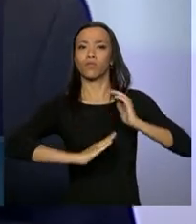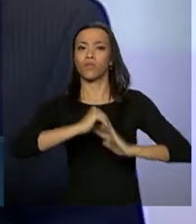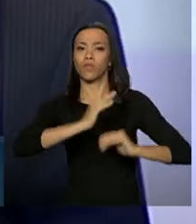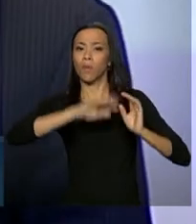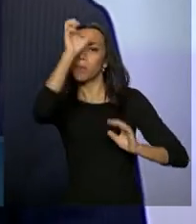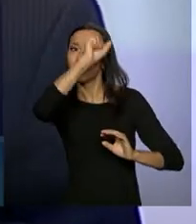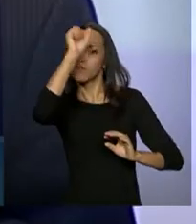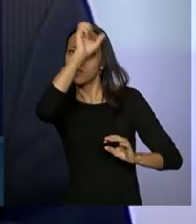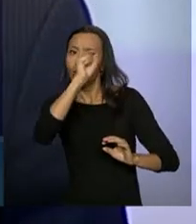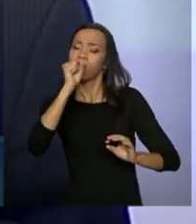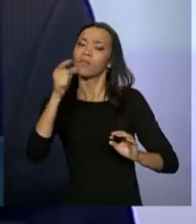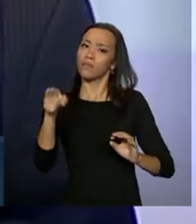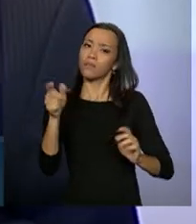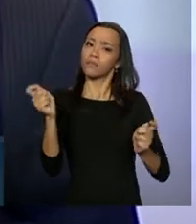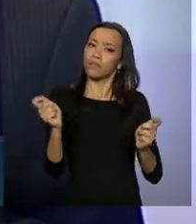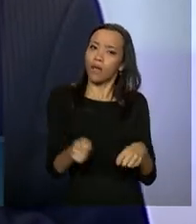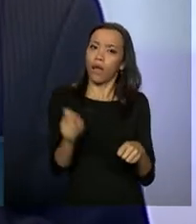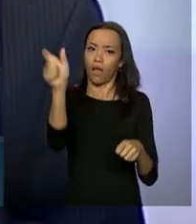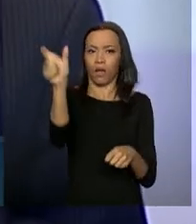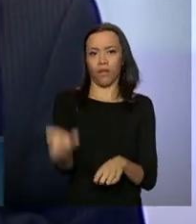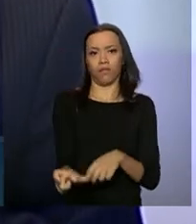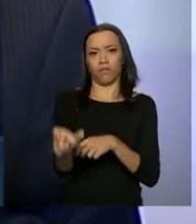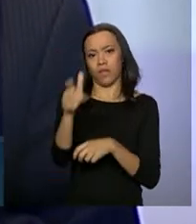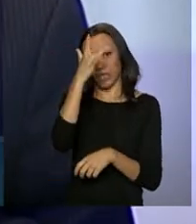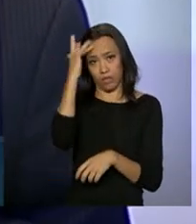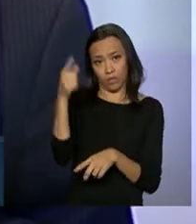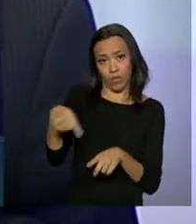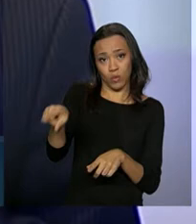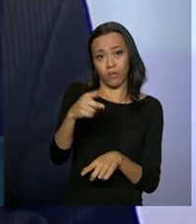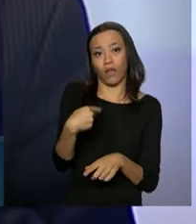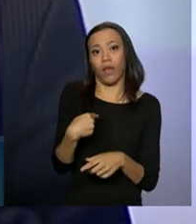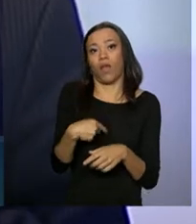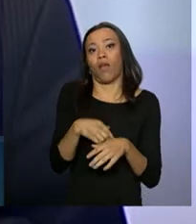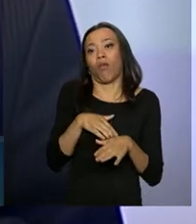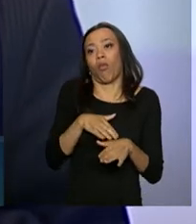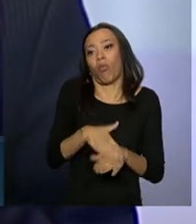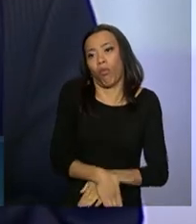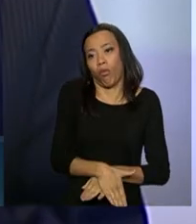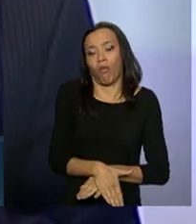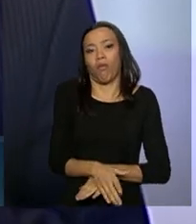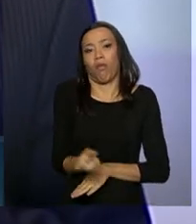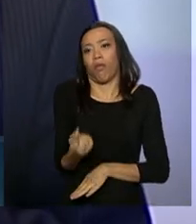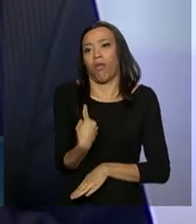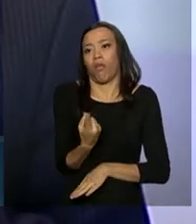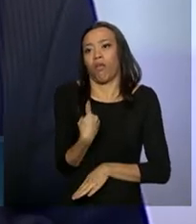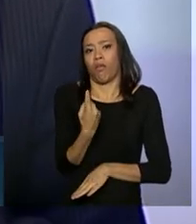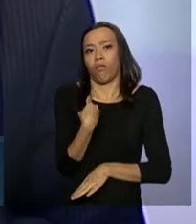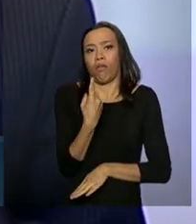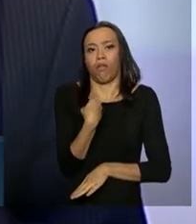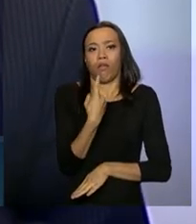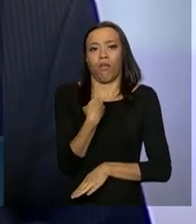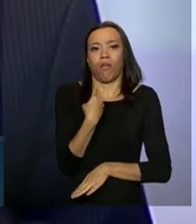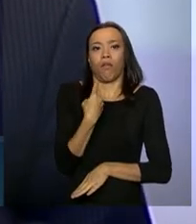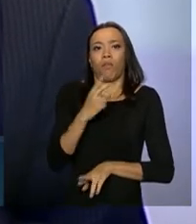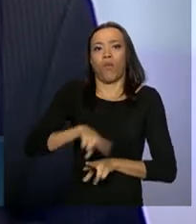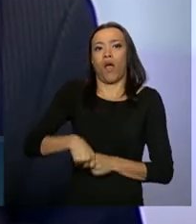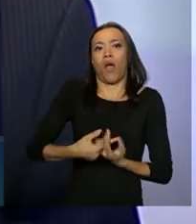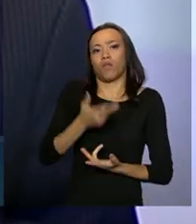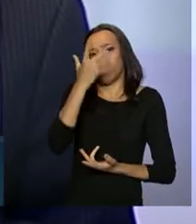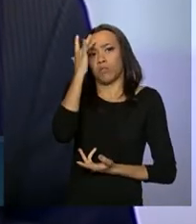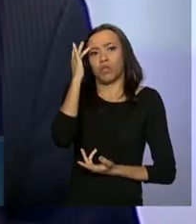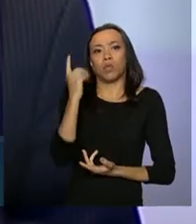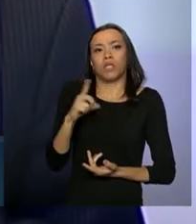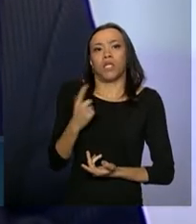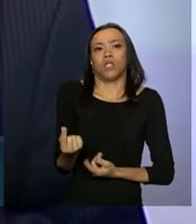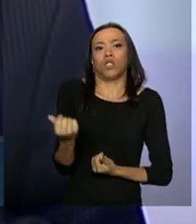acesso a condições de não precisar mais se humilhar, se submeter à vontade dos poderosos, daqueles